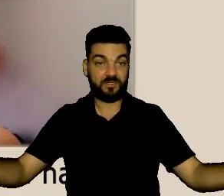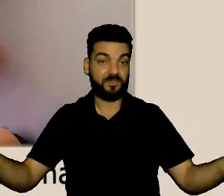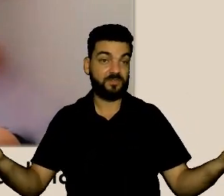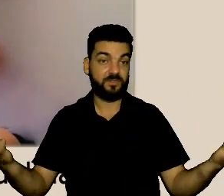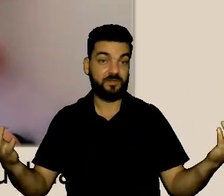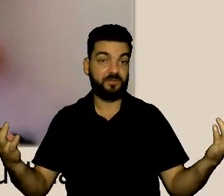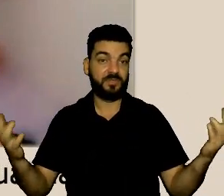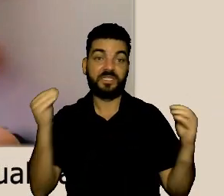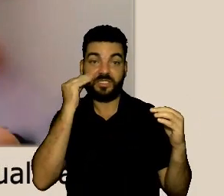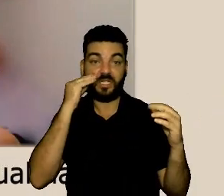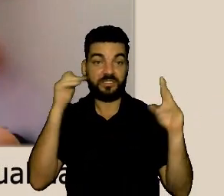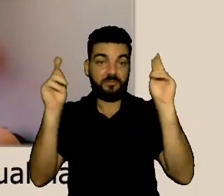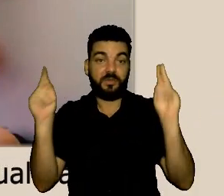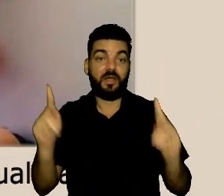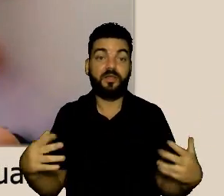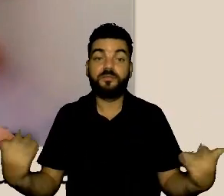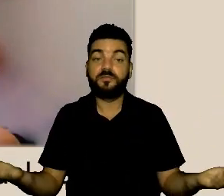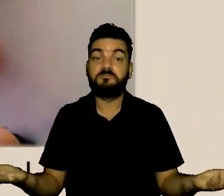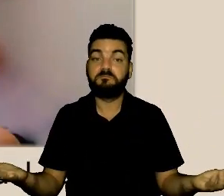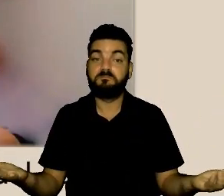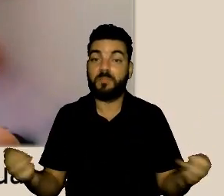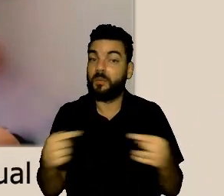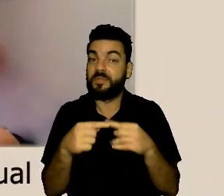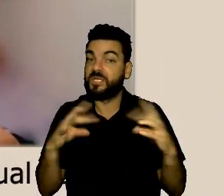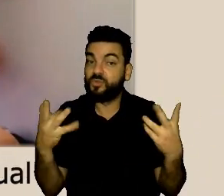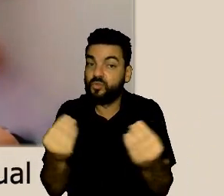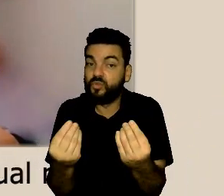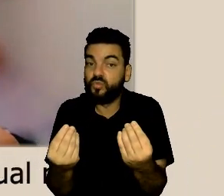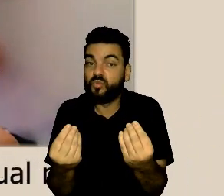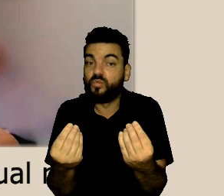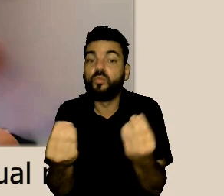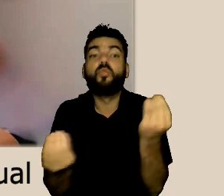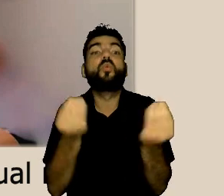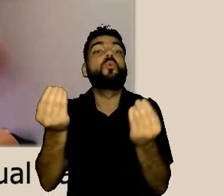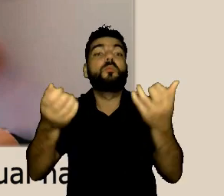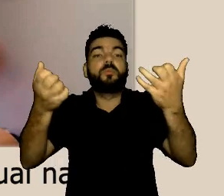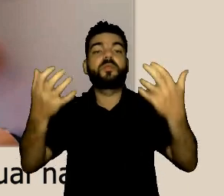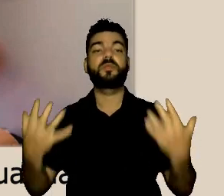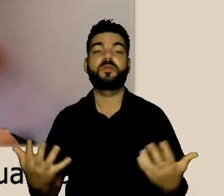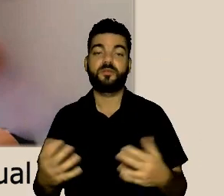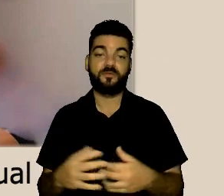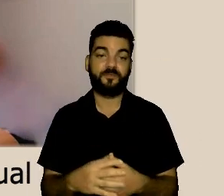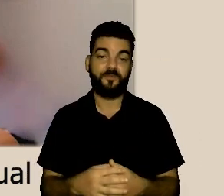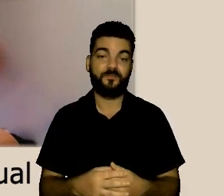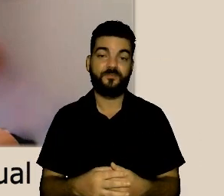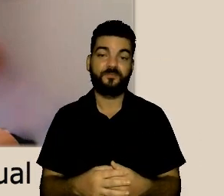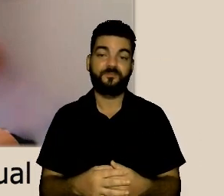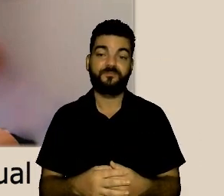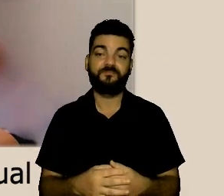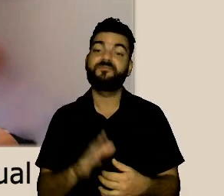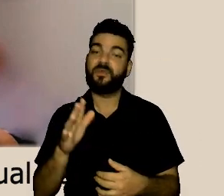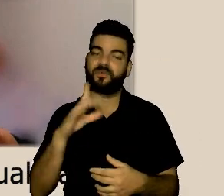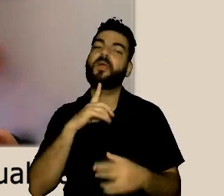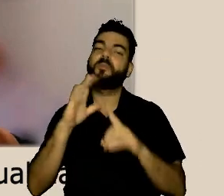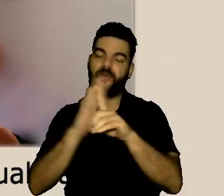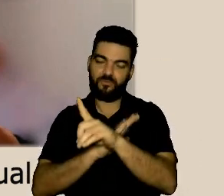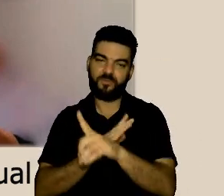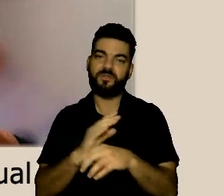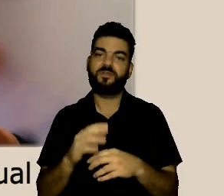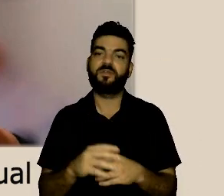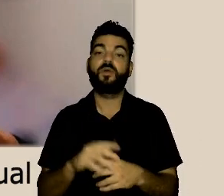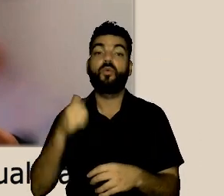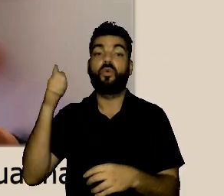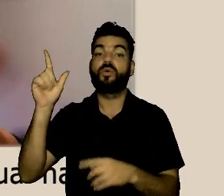a mediação a conciliação são boas ferramentas mas não serve para todos os casos sobretudo quando se